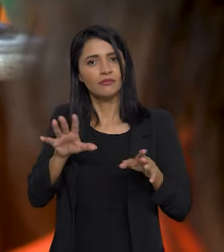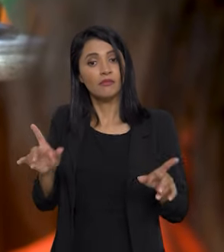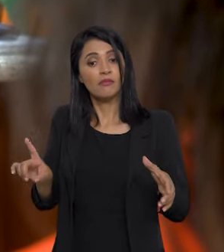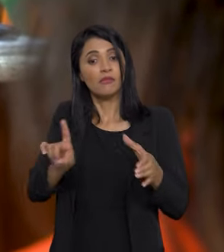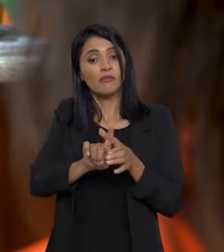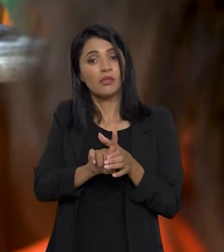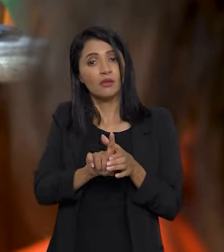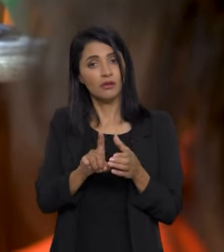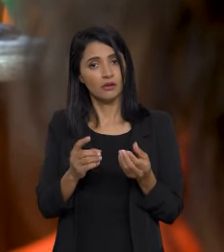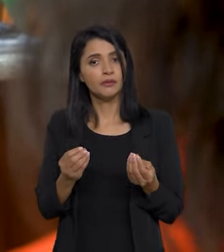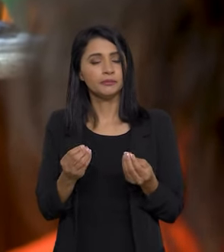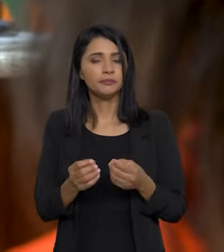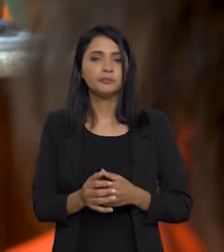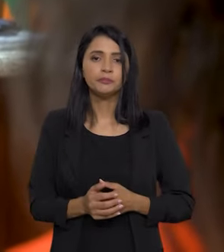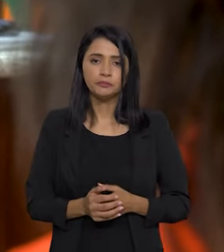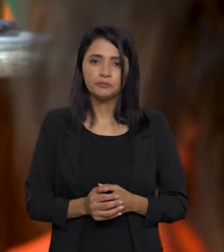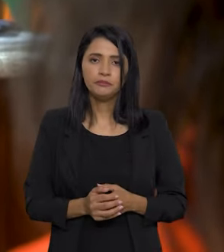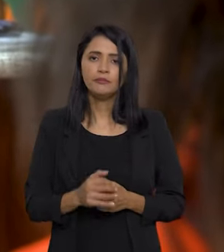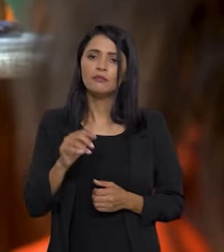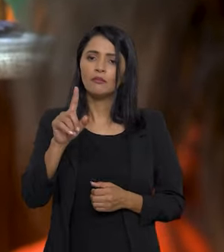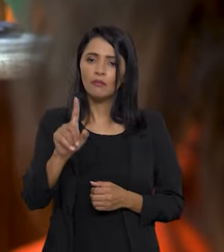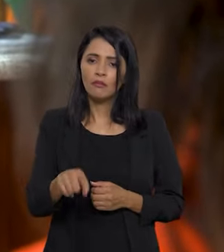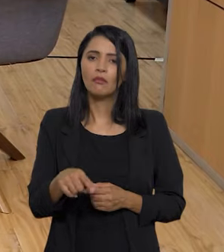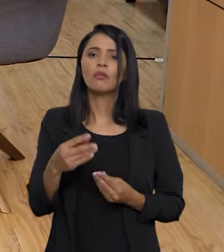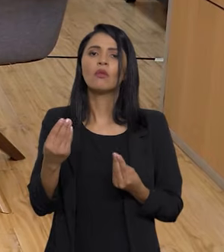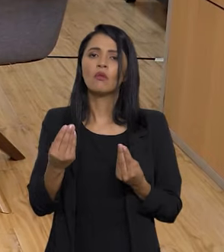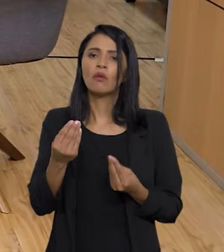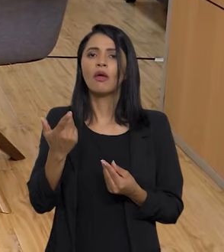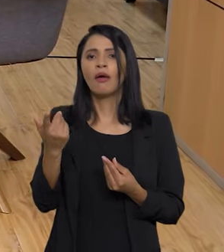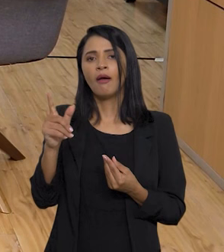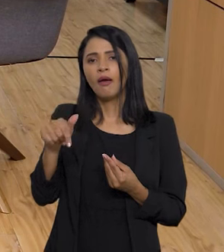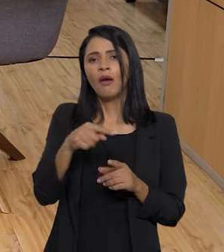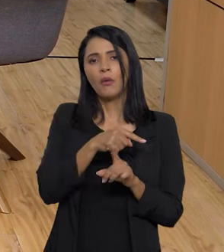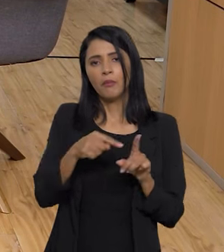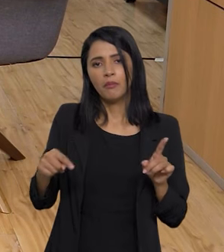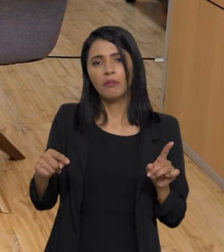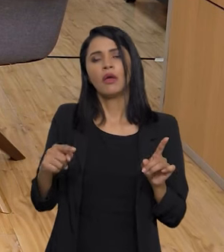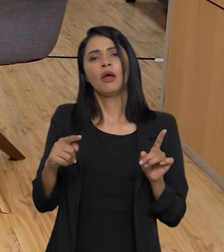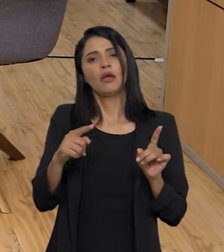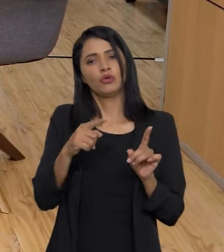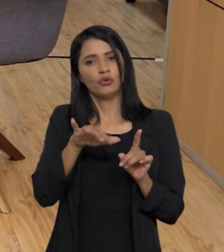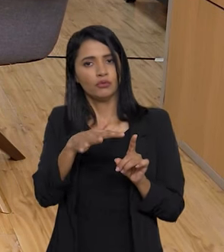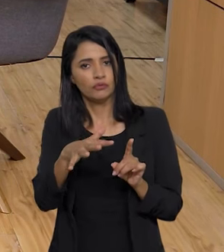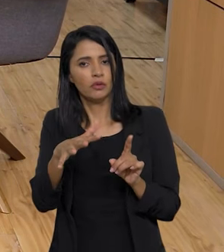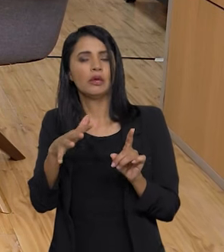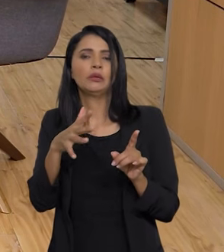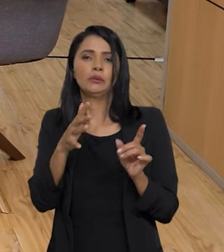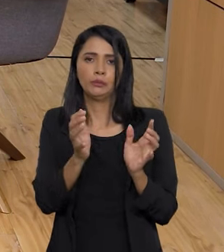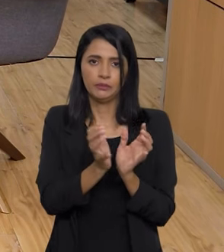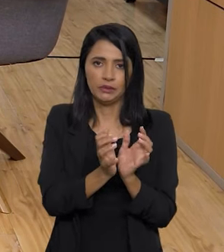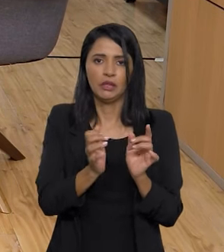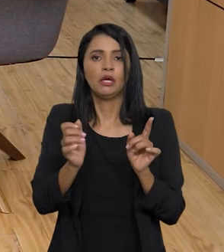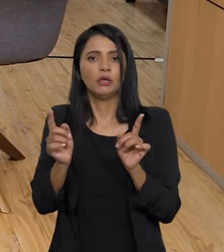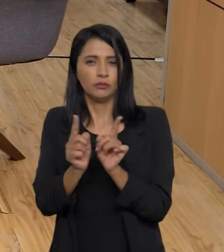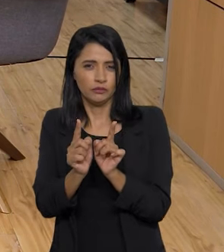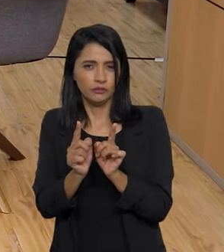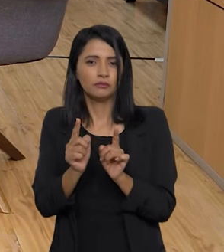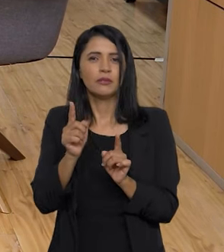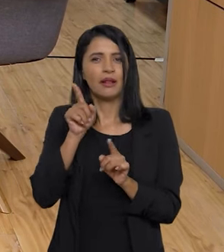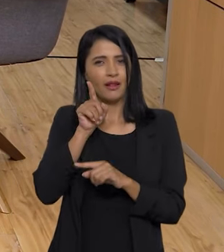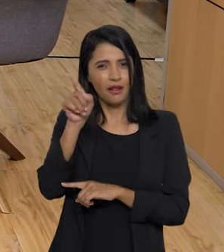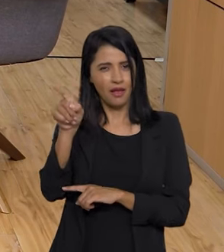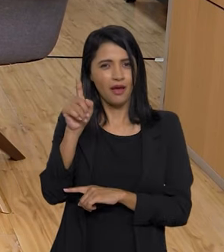integrar. Isso é o grande, o médio e pequeno. Veja, lá